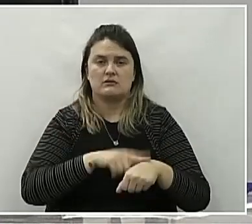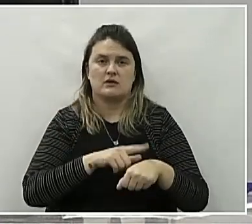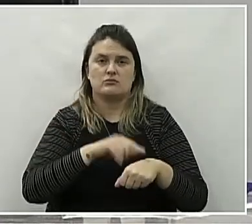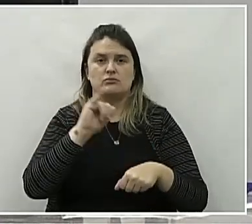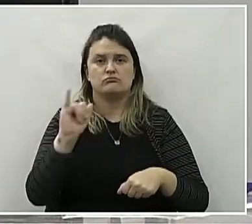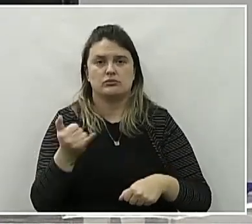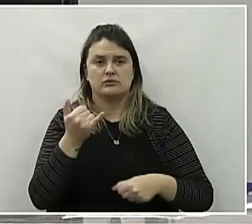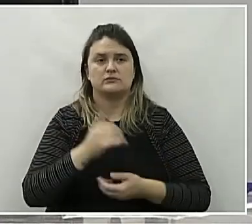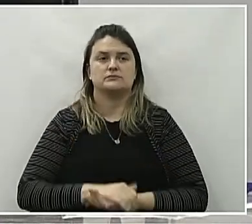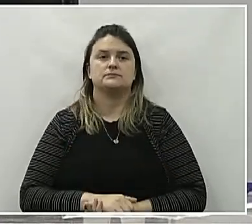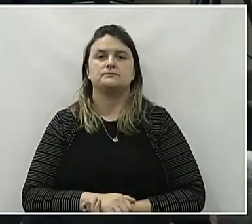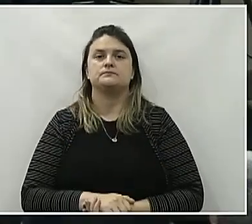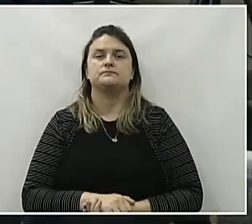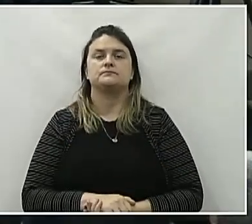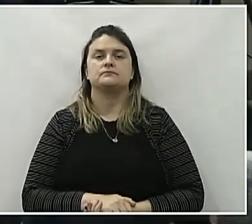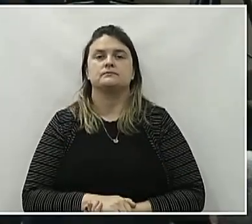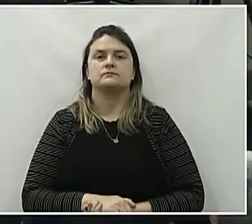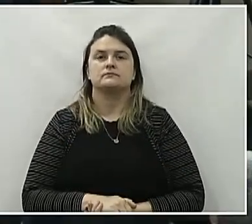delas desejarem fazer uso.